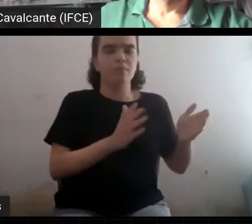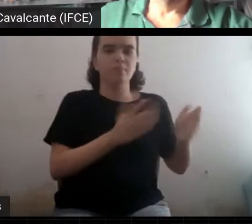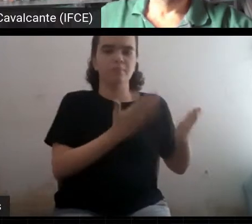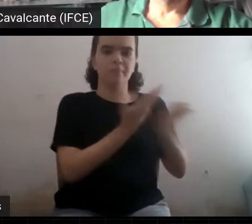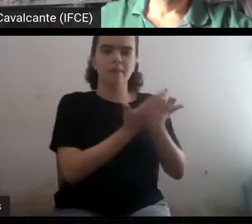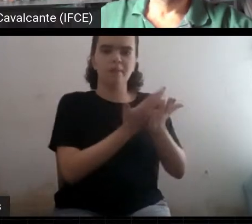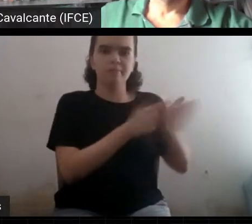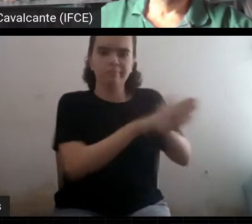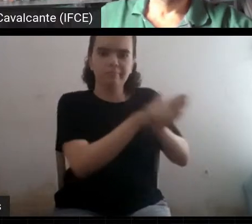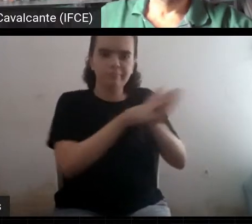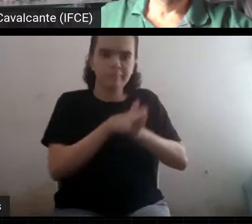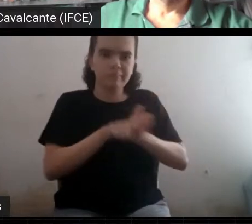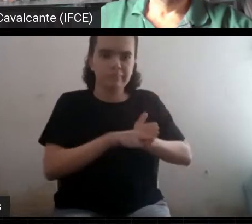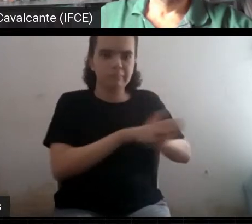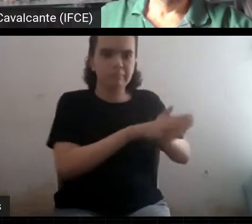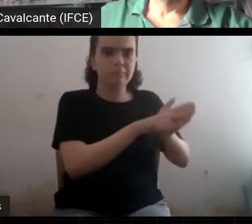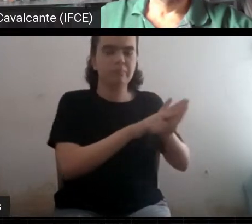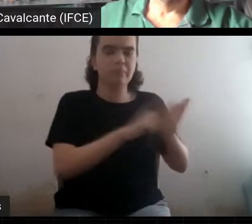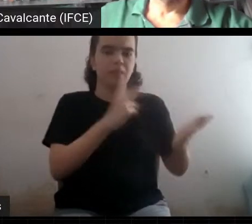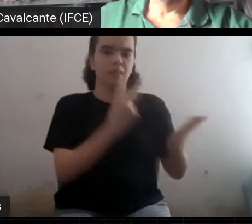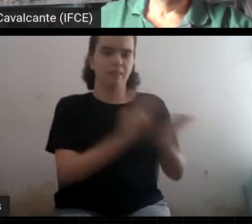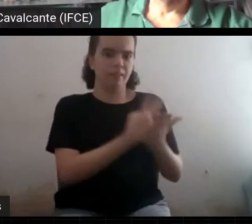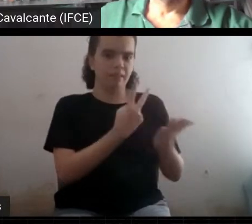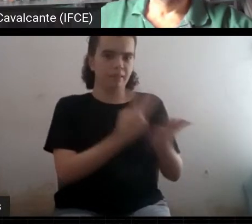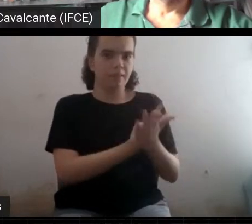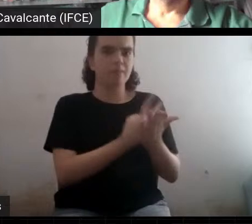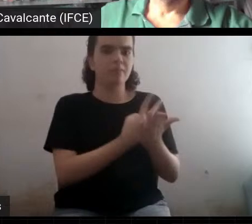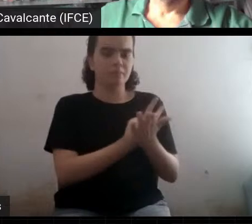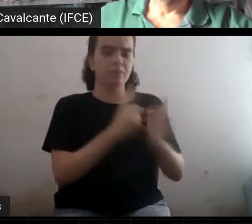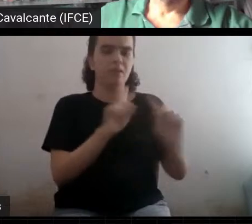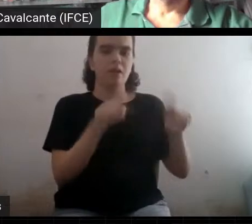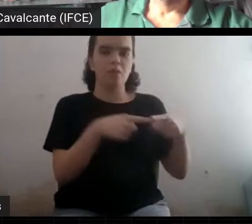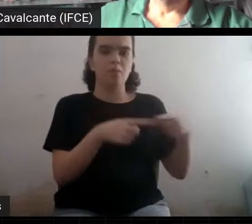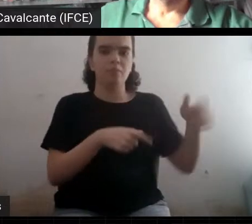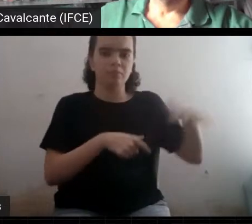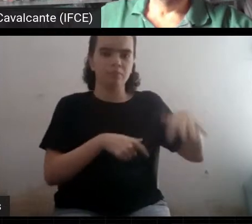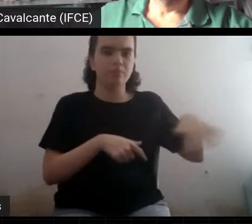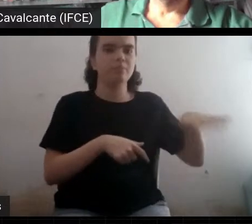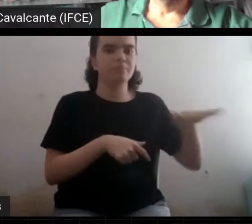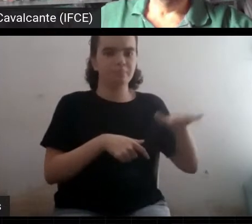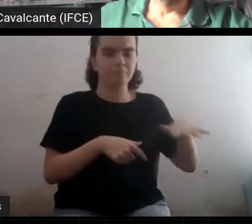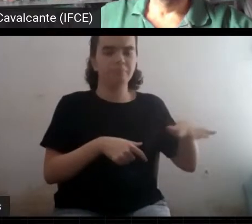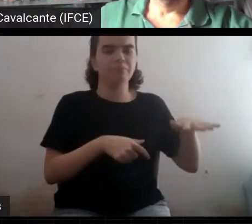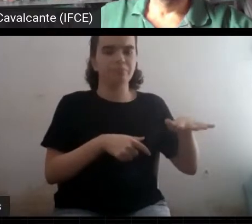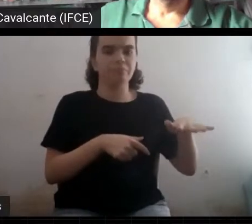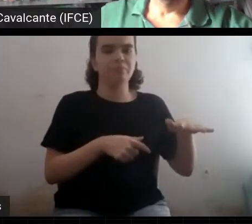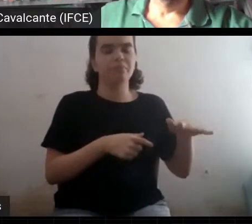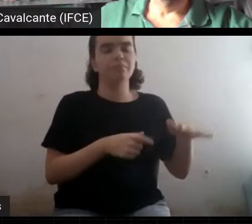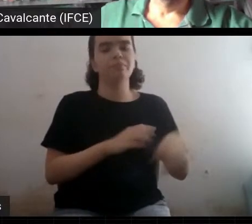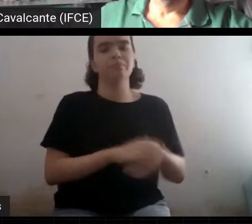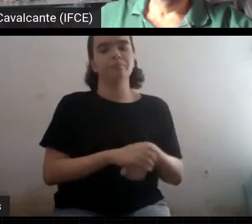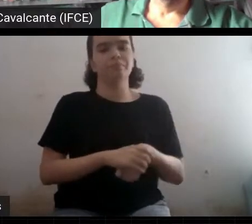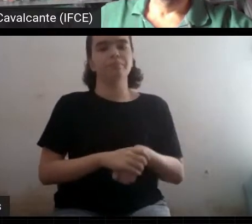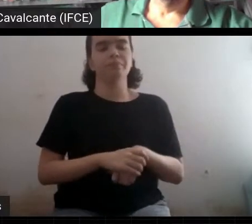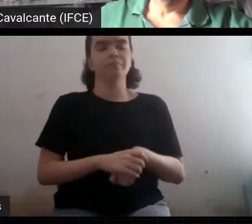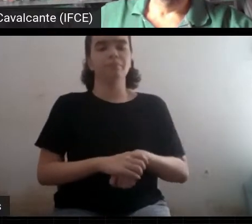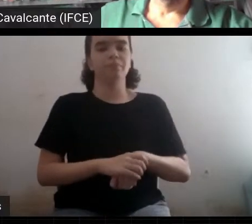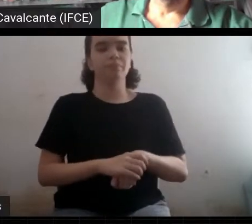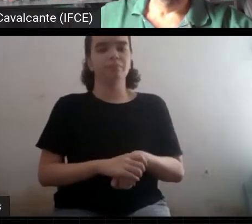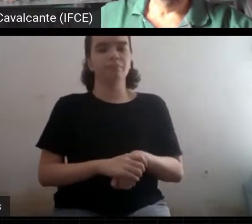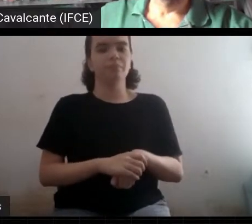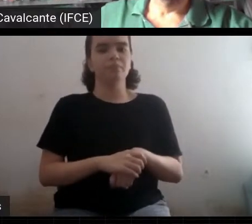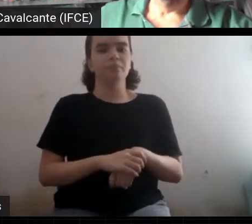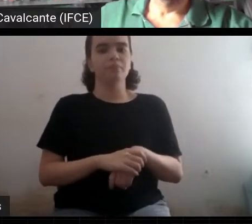continua testando. Que é o princípio da falsibilidade. Isso é um critério de Popper. Então, isso